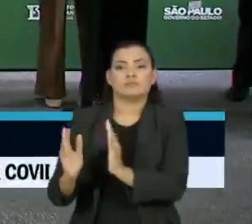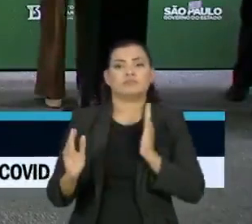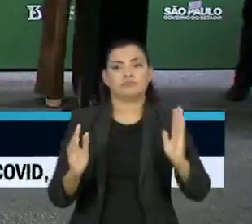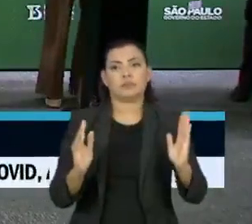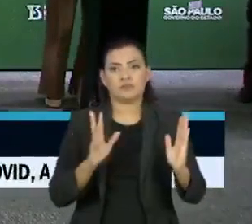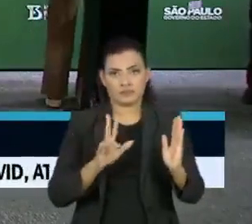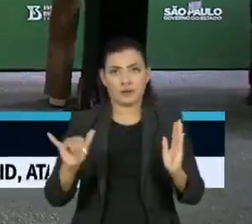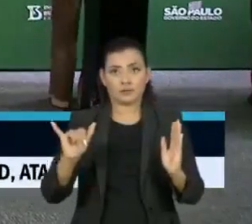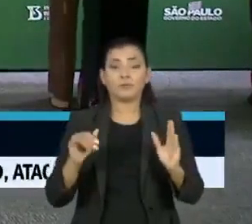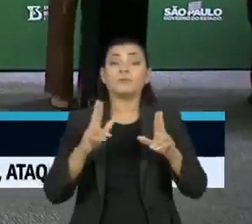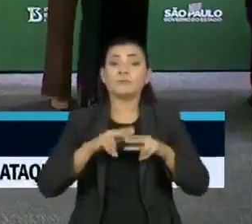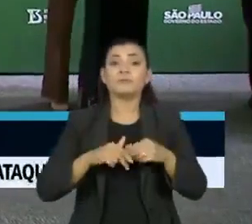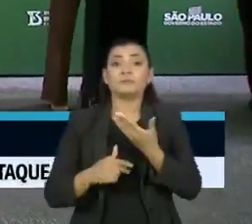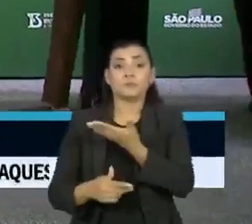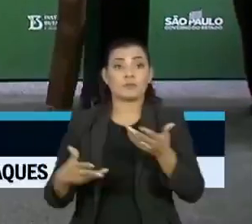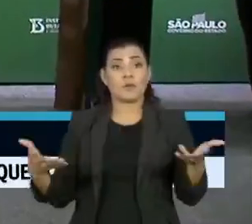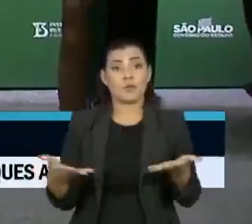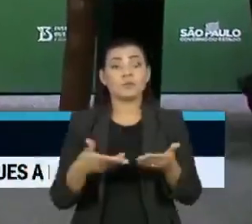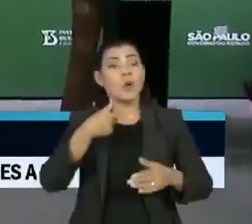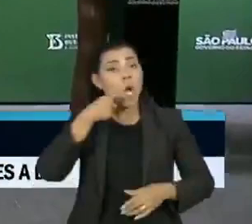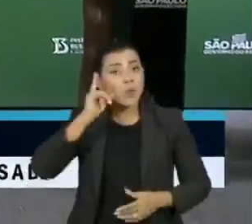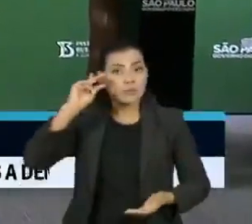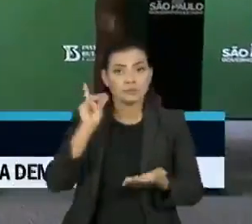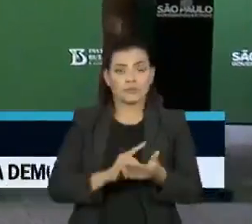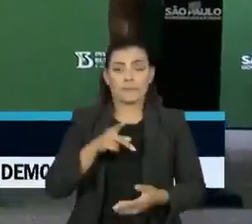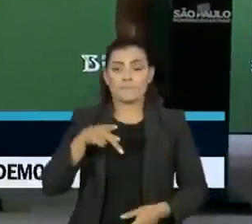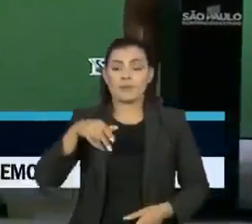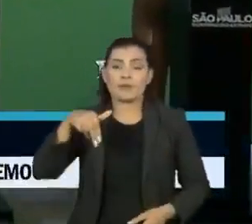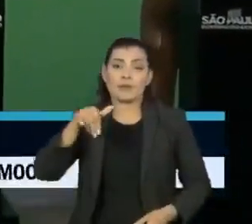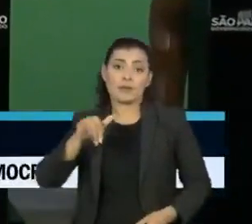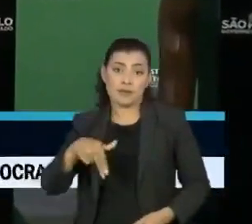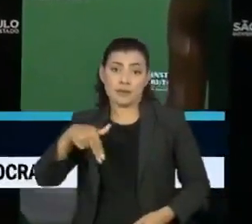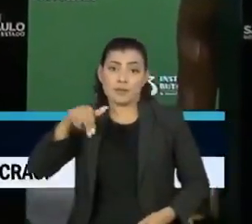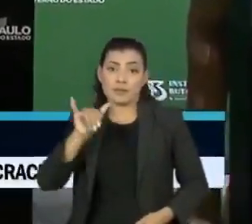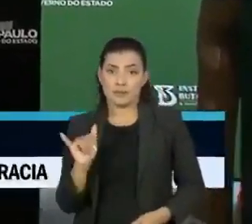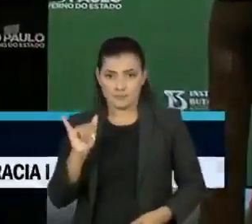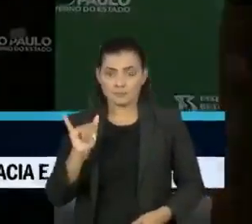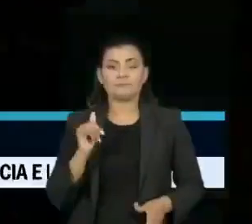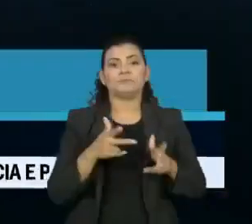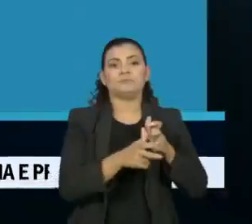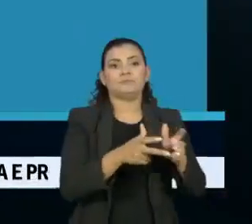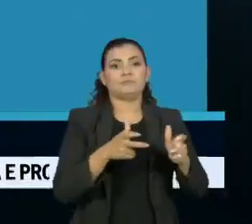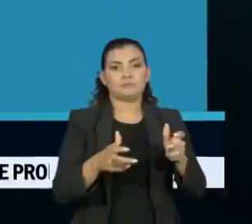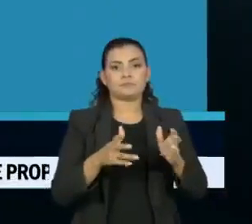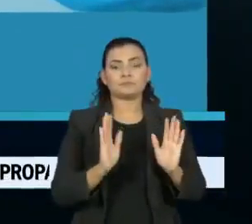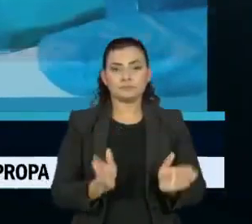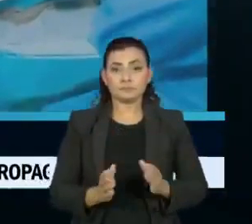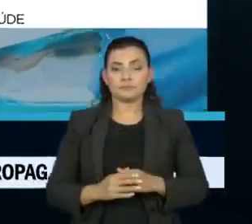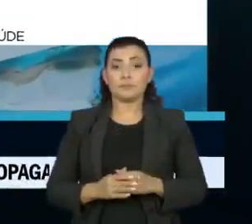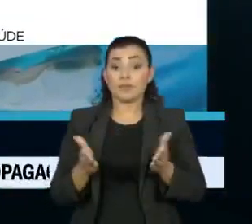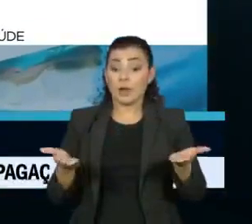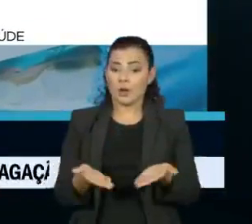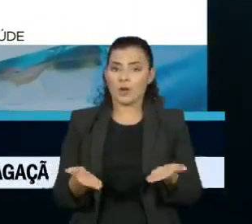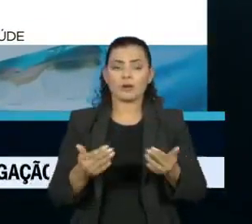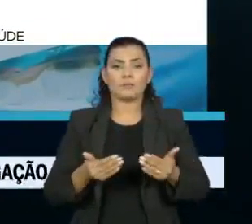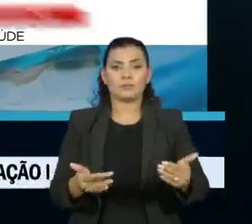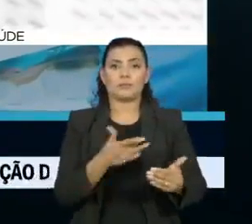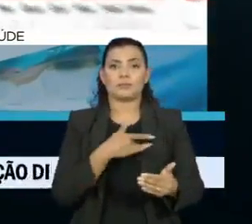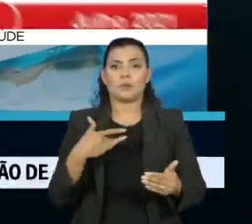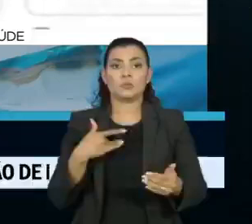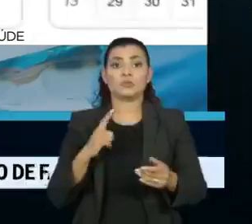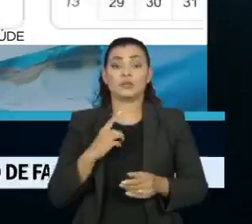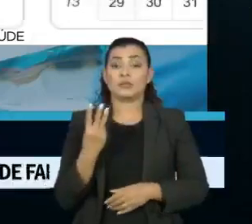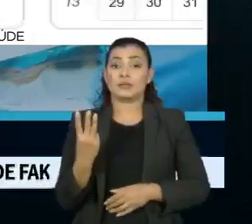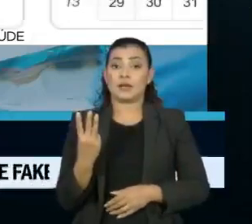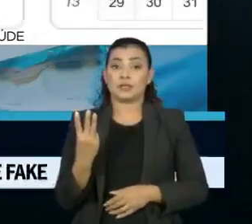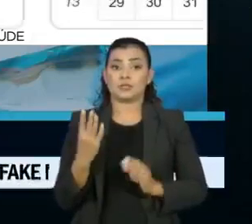A Coronavac foi incluída oficialmente ontem no PNI, o Programa Nacional de Imunização. Por enquanto, o Ministério da Saúde trabalha